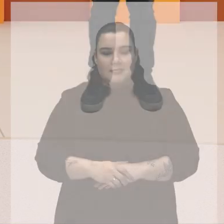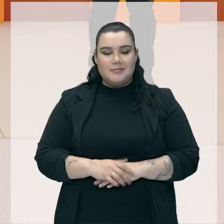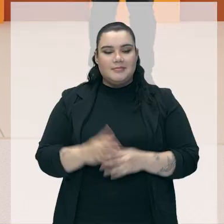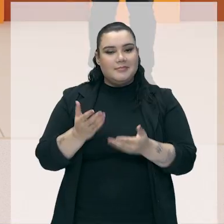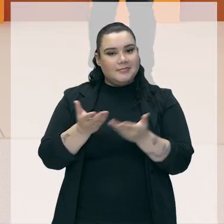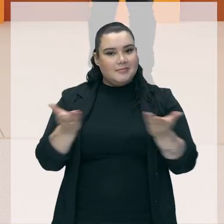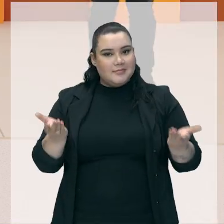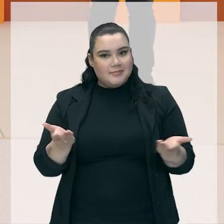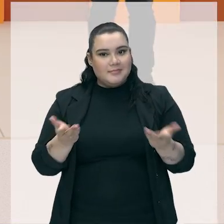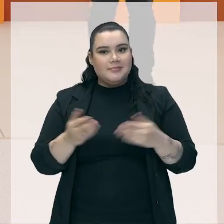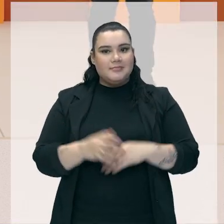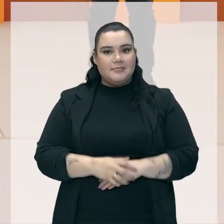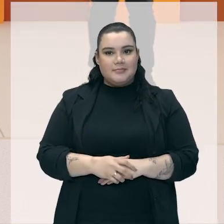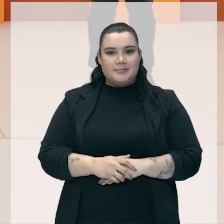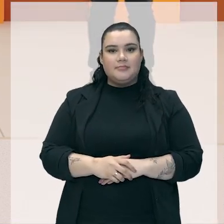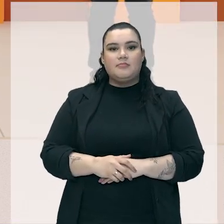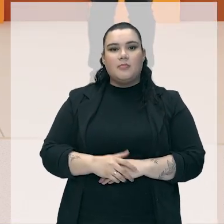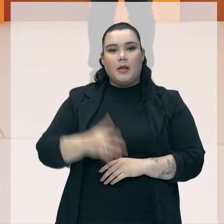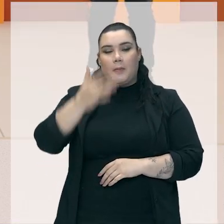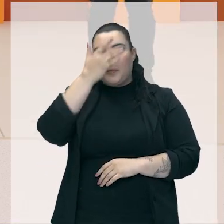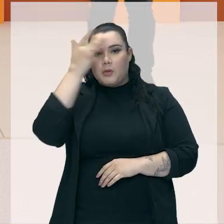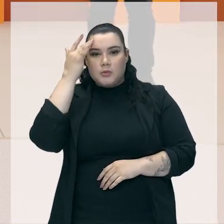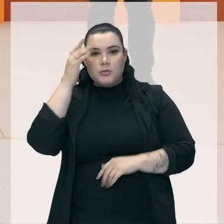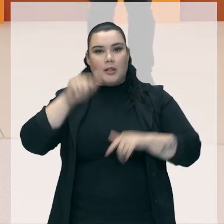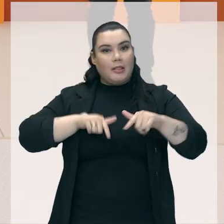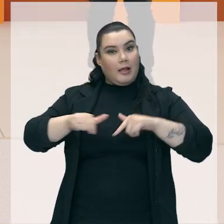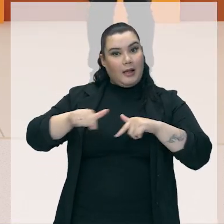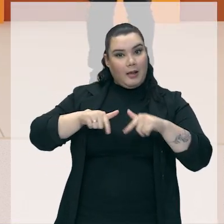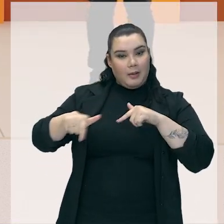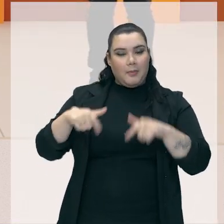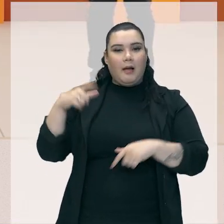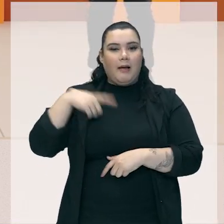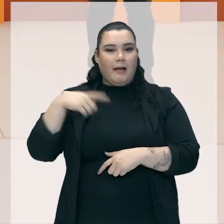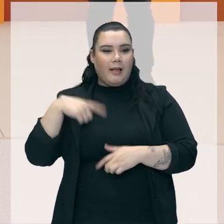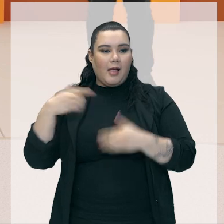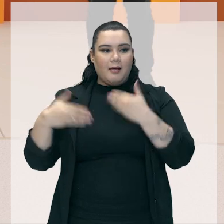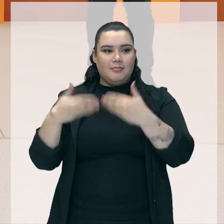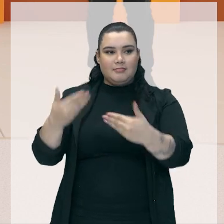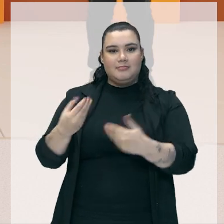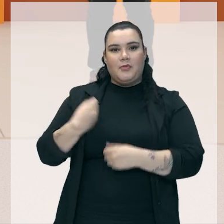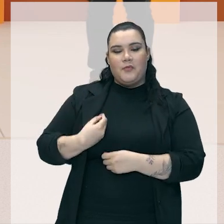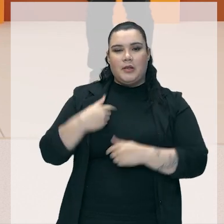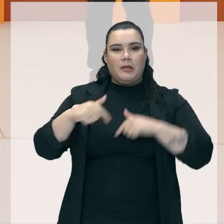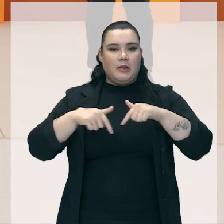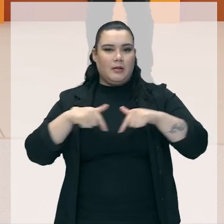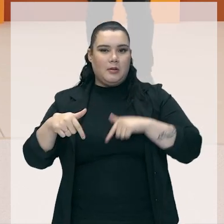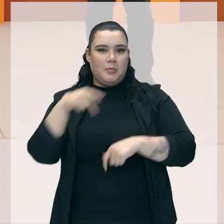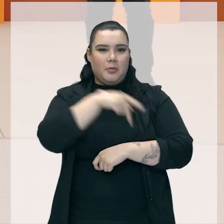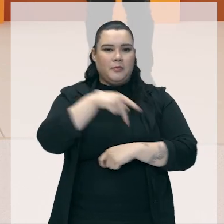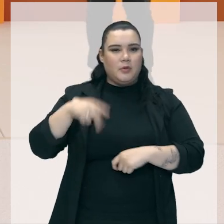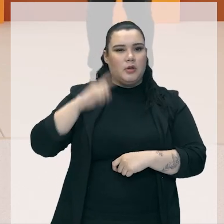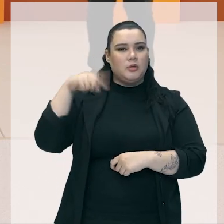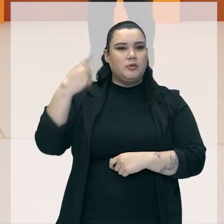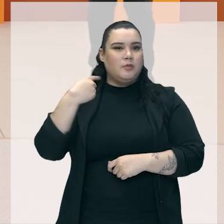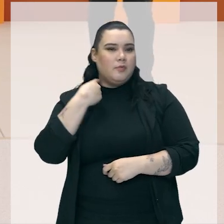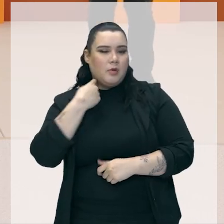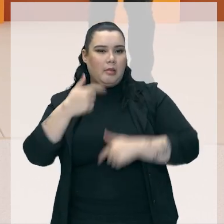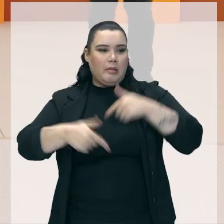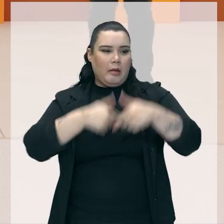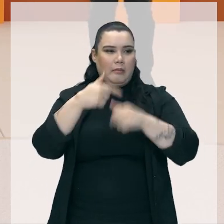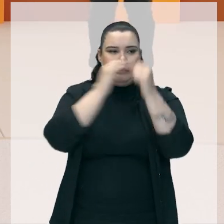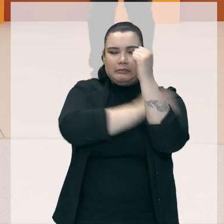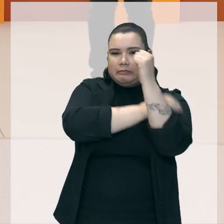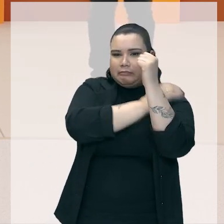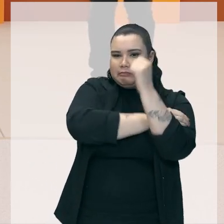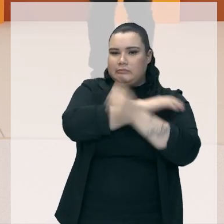Pessoal, os adultos, as pessoas que trabalham hoje em dia, têm uma rotina muito grande de trabalho, seja professores, advogados, pessoas que trabalham com trabalho braçal,